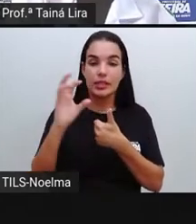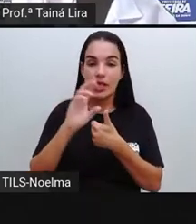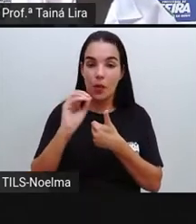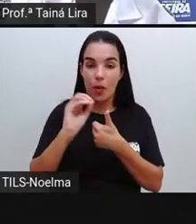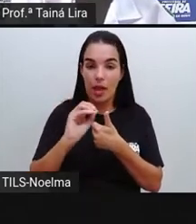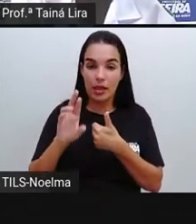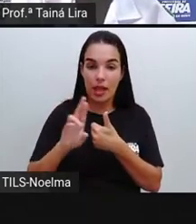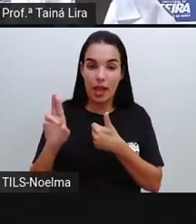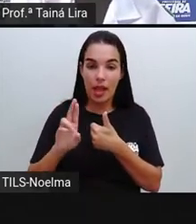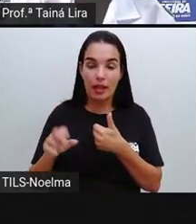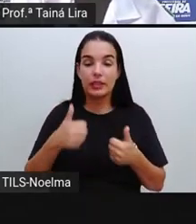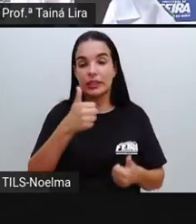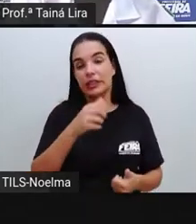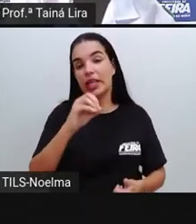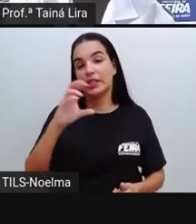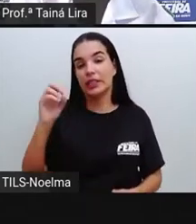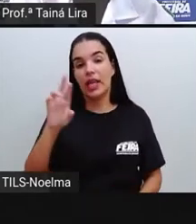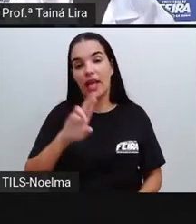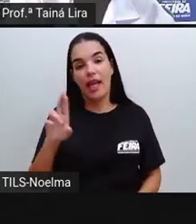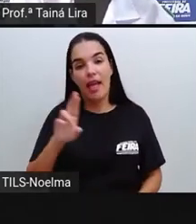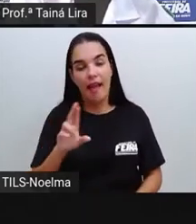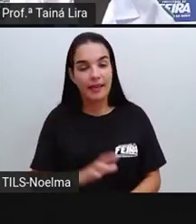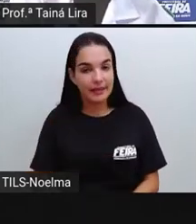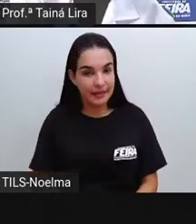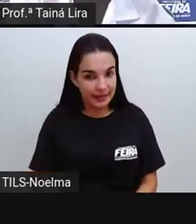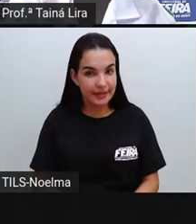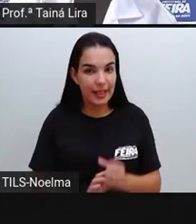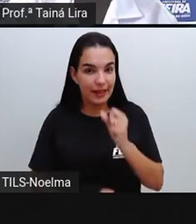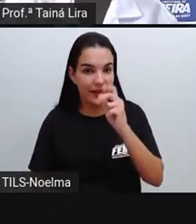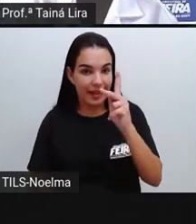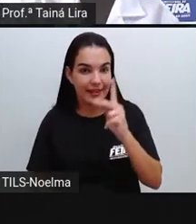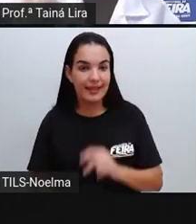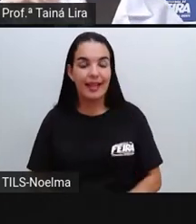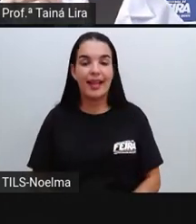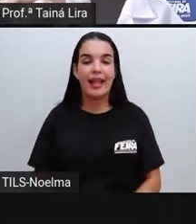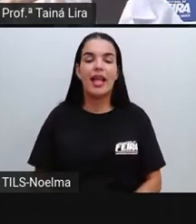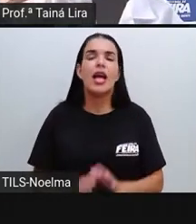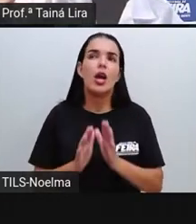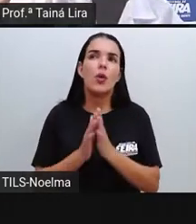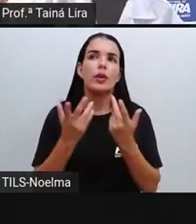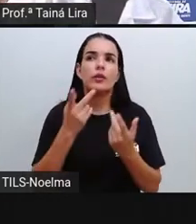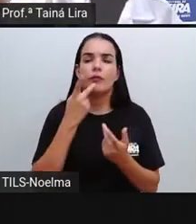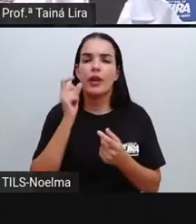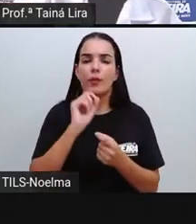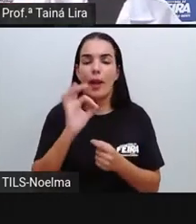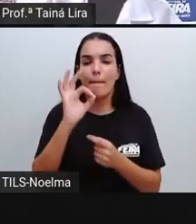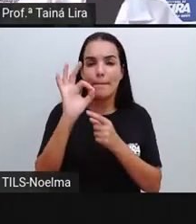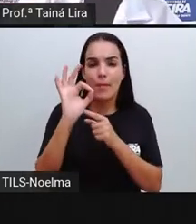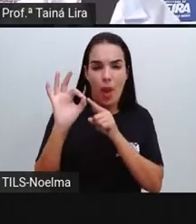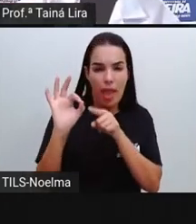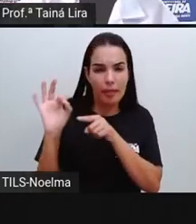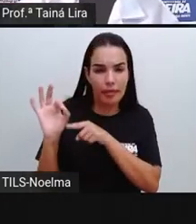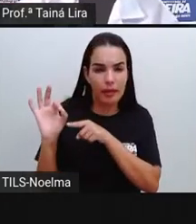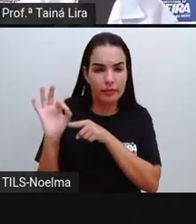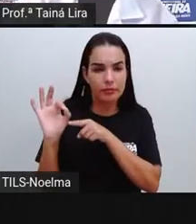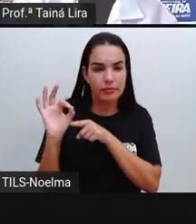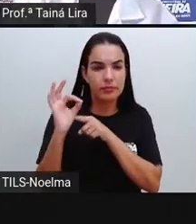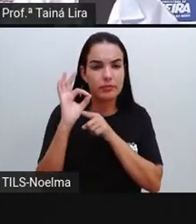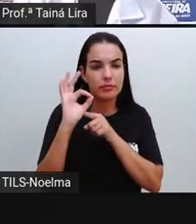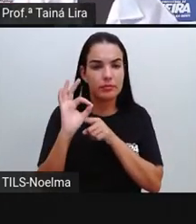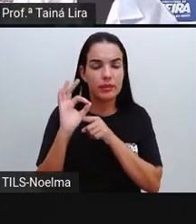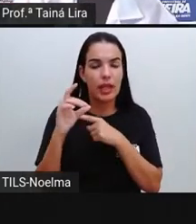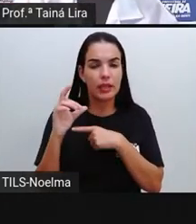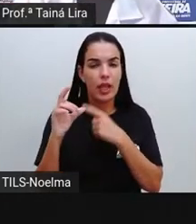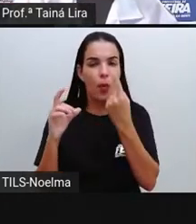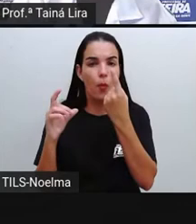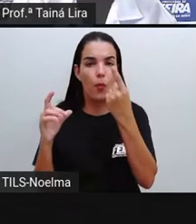nota de 50 e a nota de 100, tá? Quando a gente fala de moedas, a gente tem a